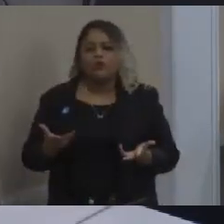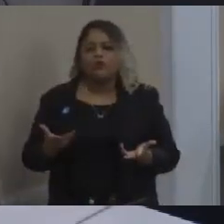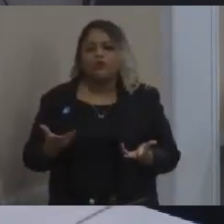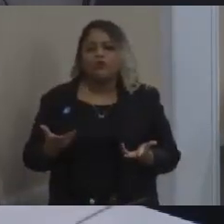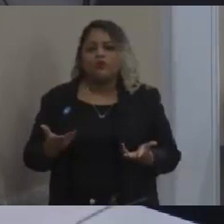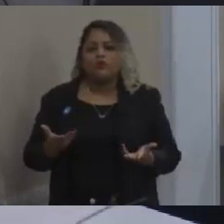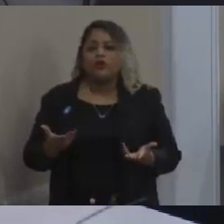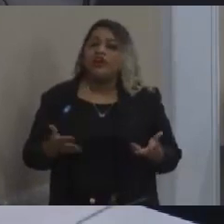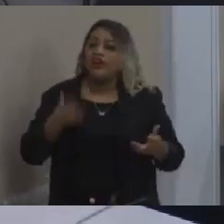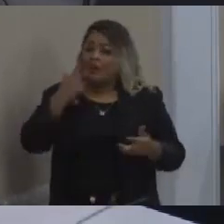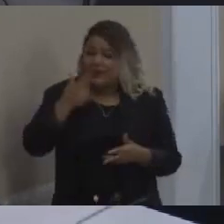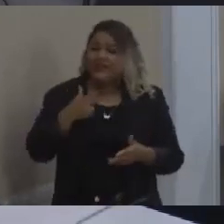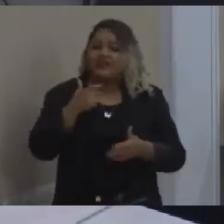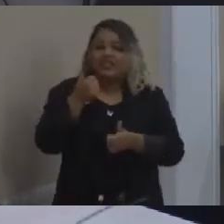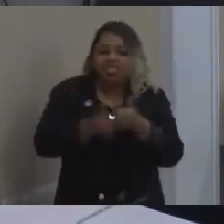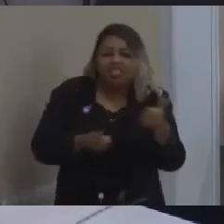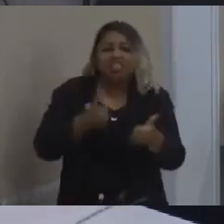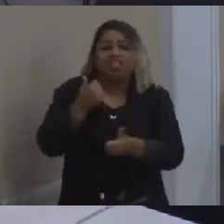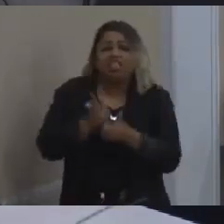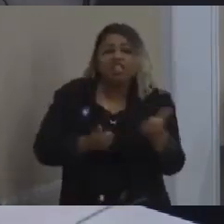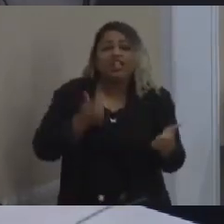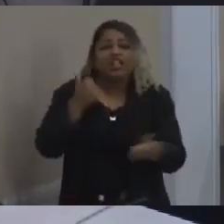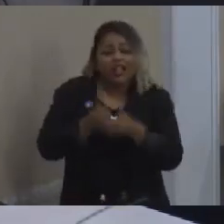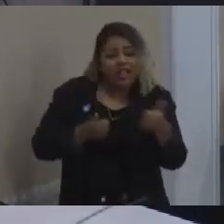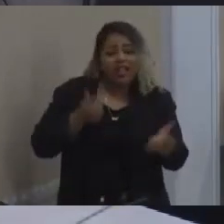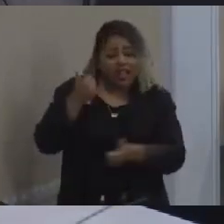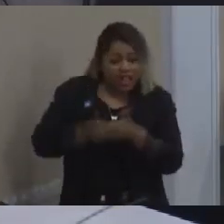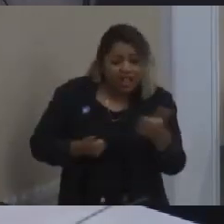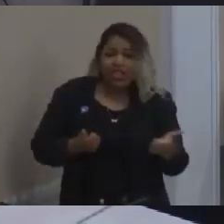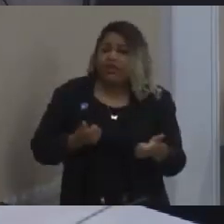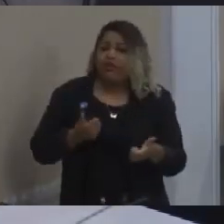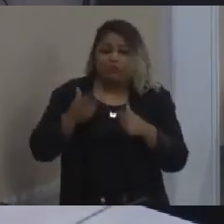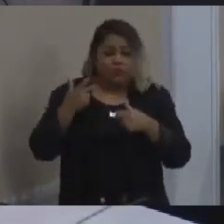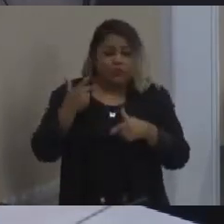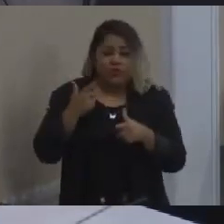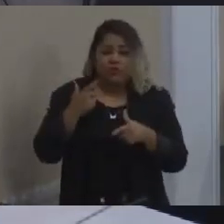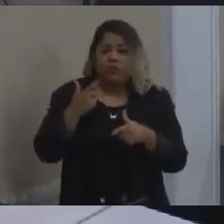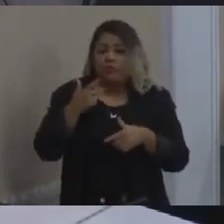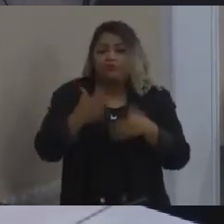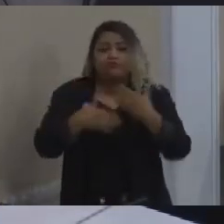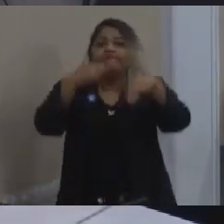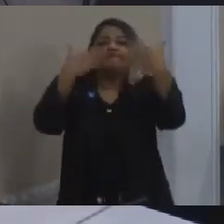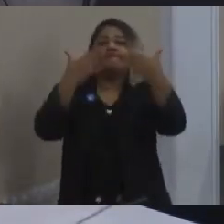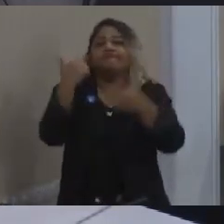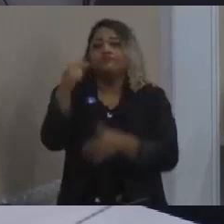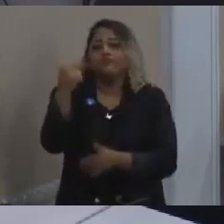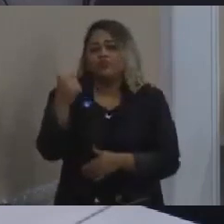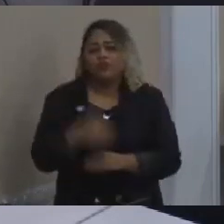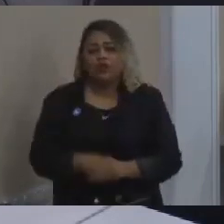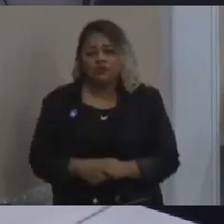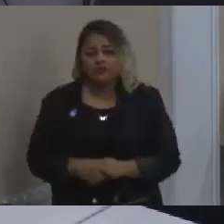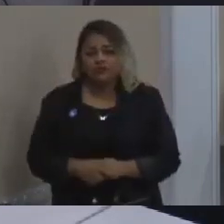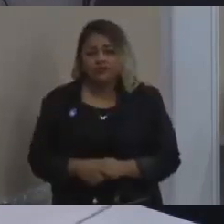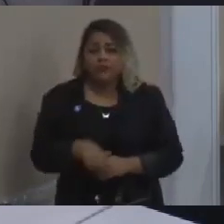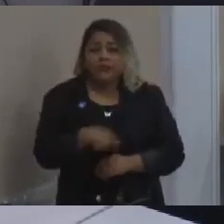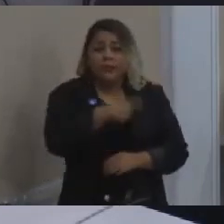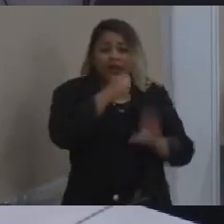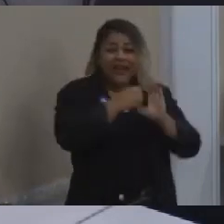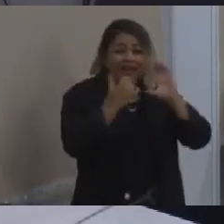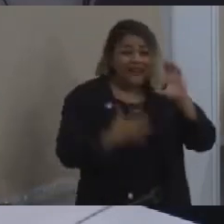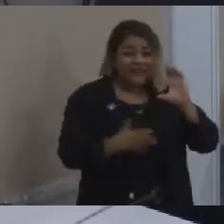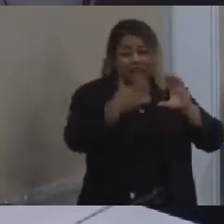gente não consegue avançar. As condições que são passadas para que a pessoa consiga enquadrar o aluguel social,